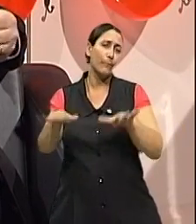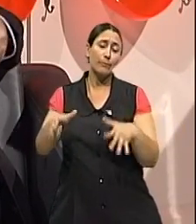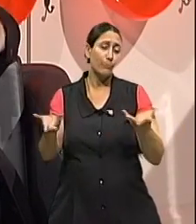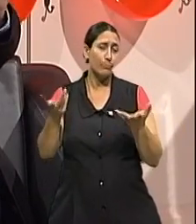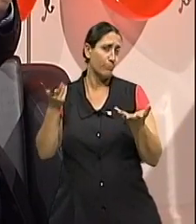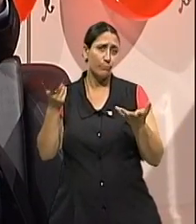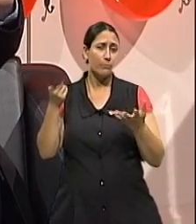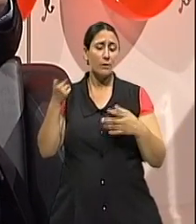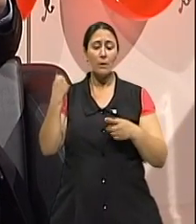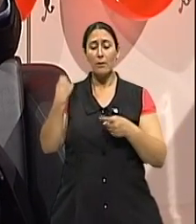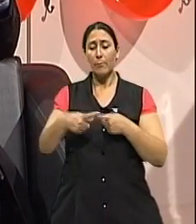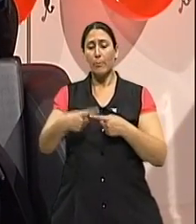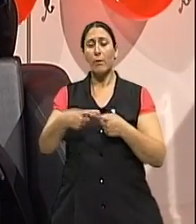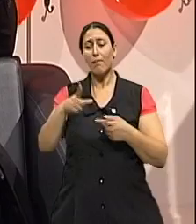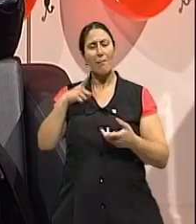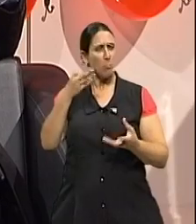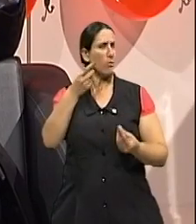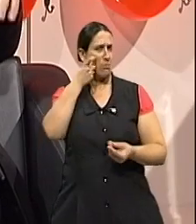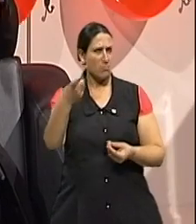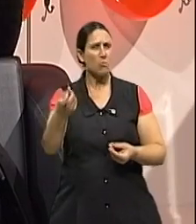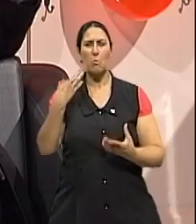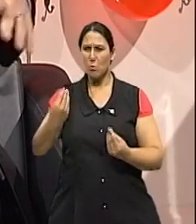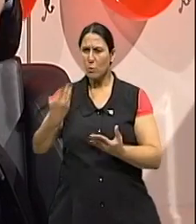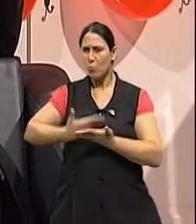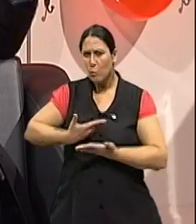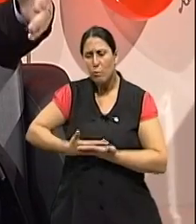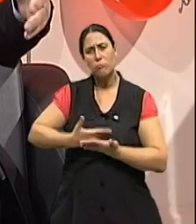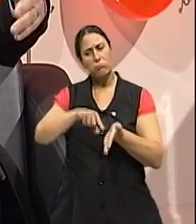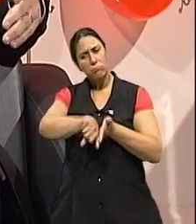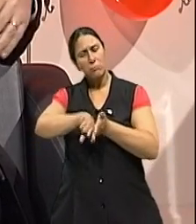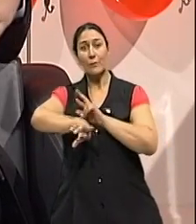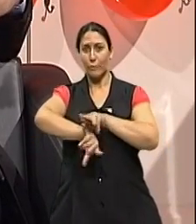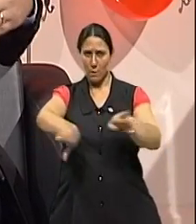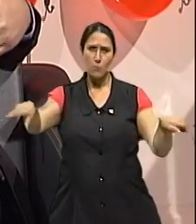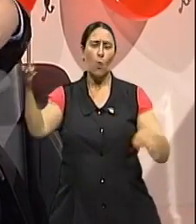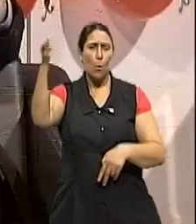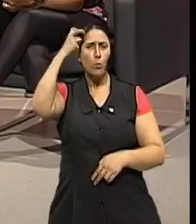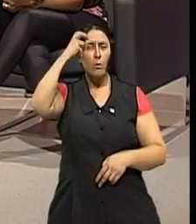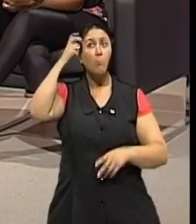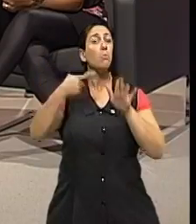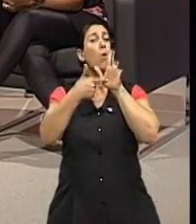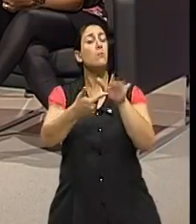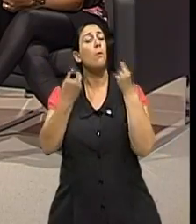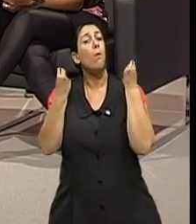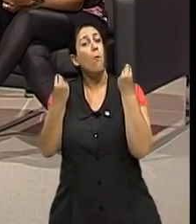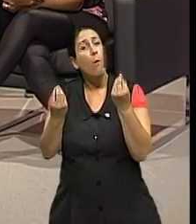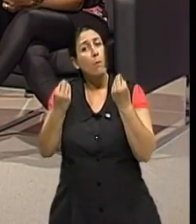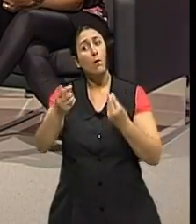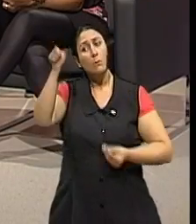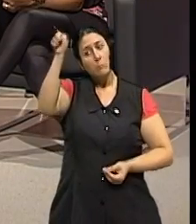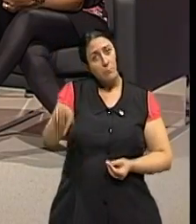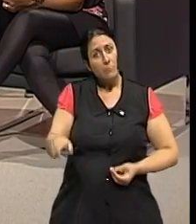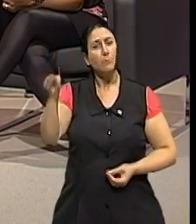Isso vai ter... Existem, interessante, Isabel, existem vários estudos, de diferentes culturas, que mostram como que a mulher, ela